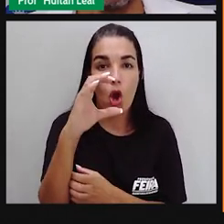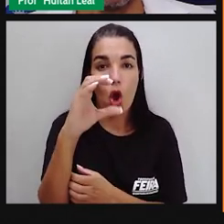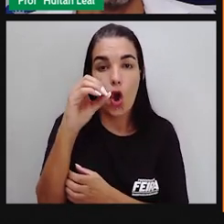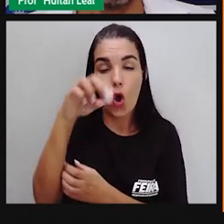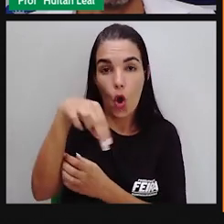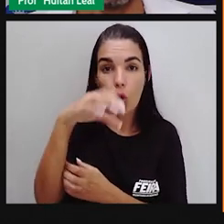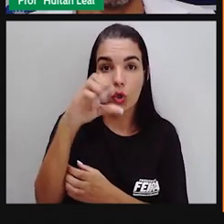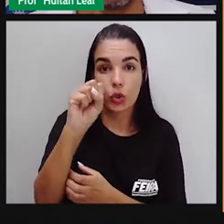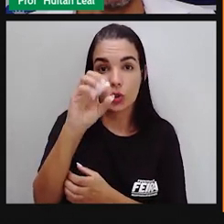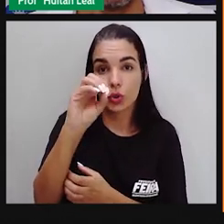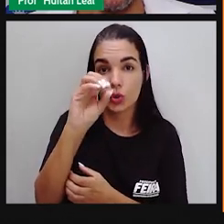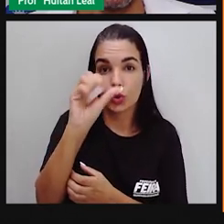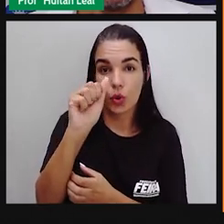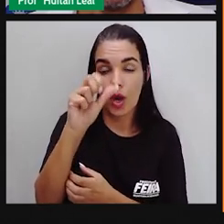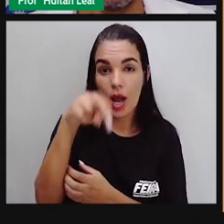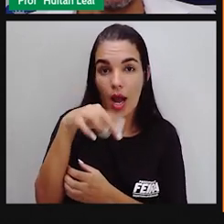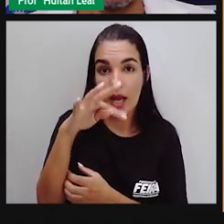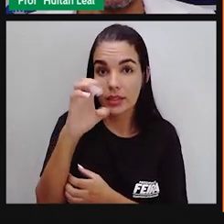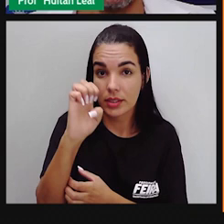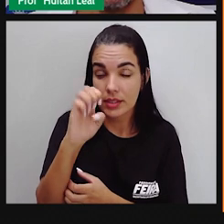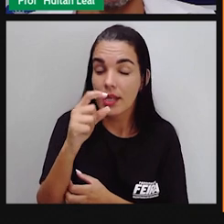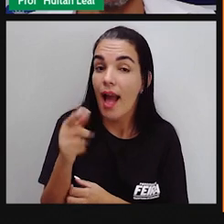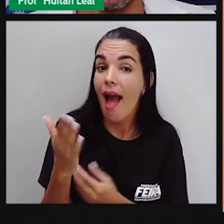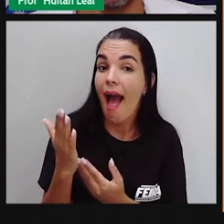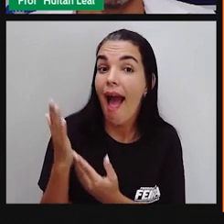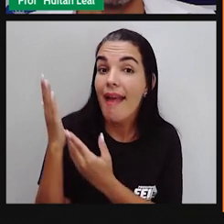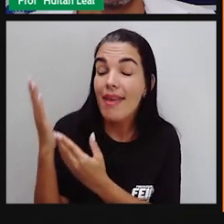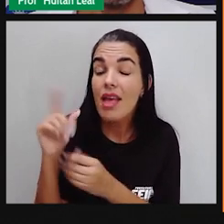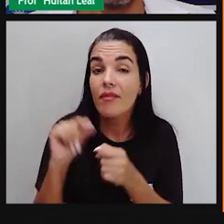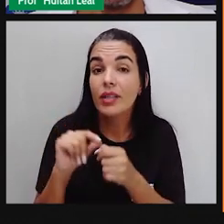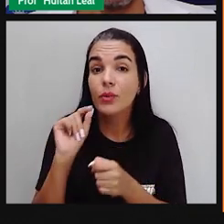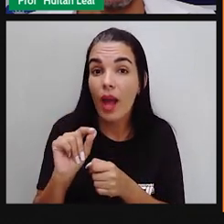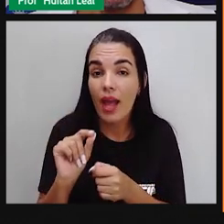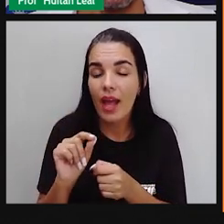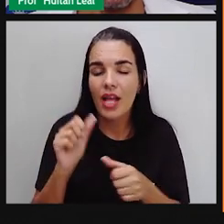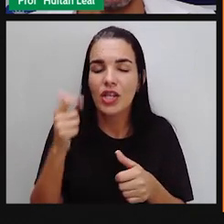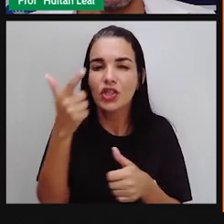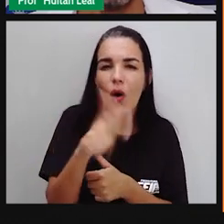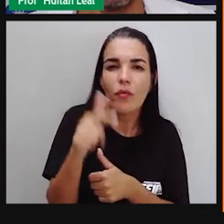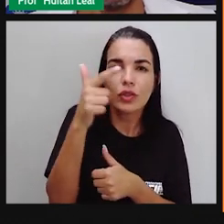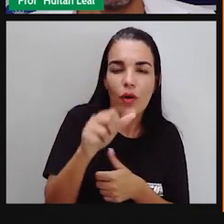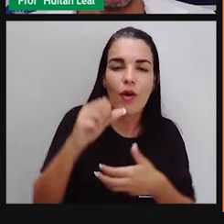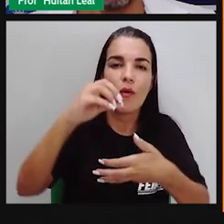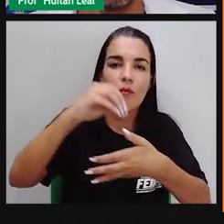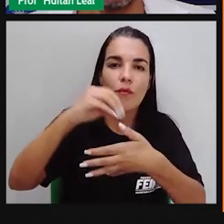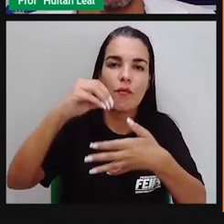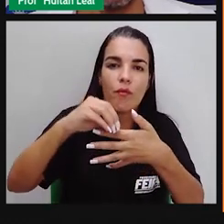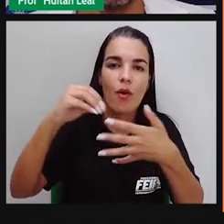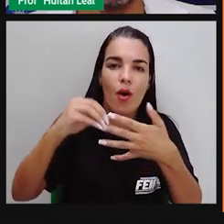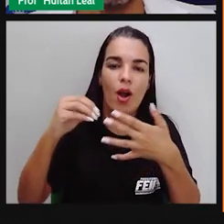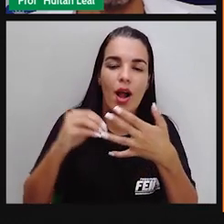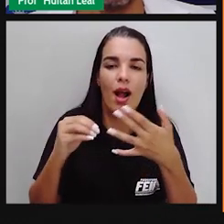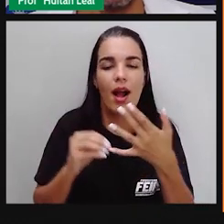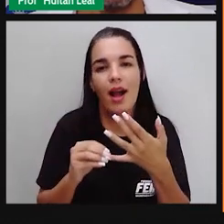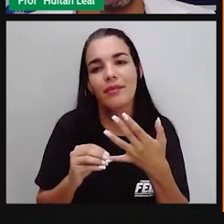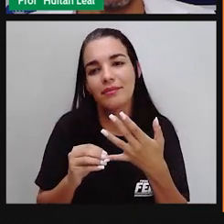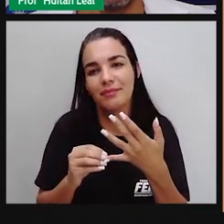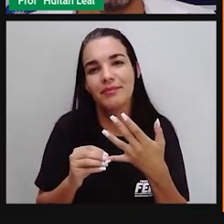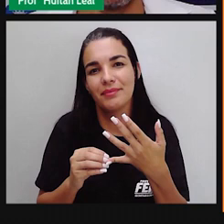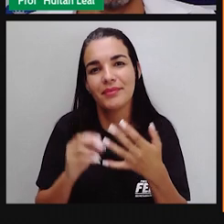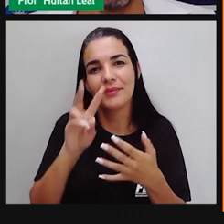de fonemas consonantais, na assonância e a repetição de